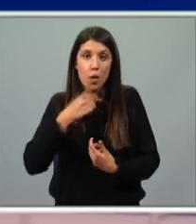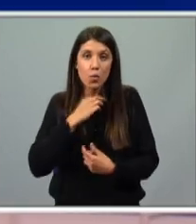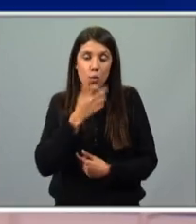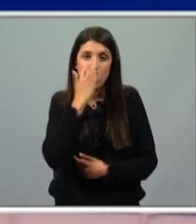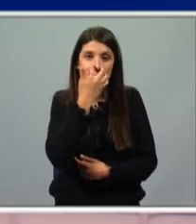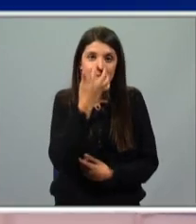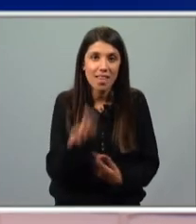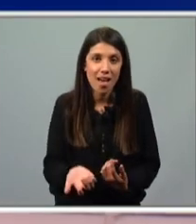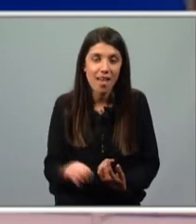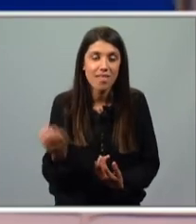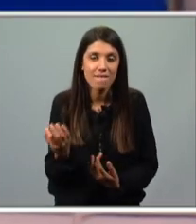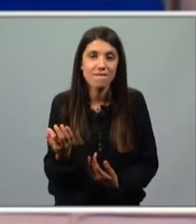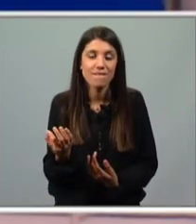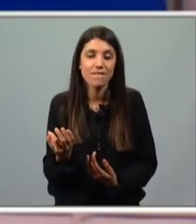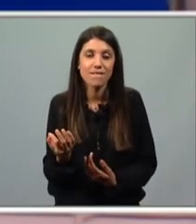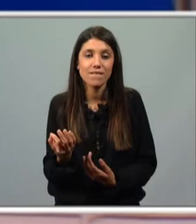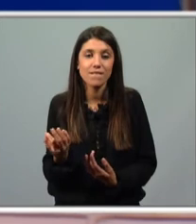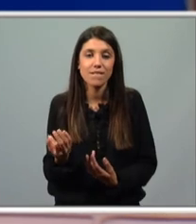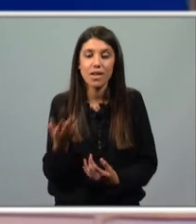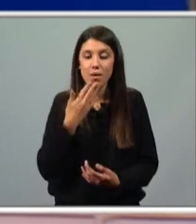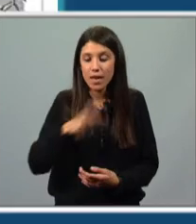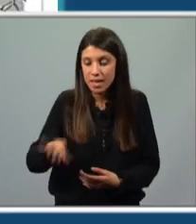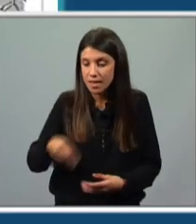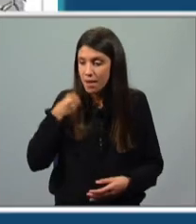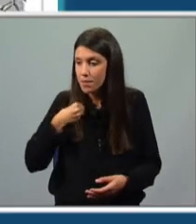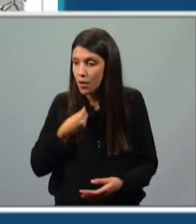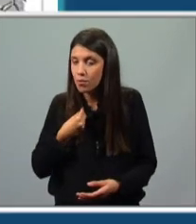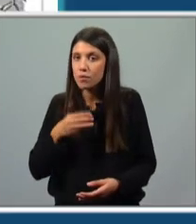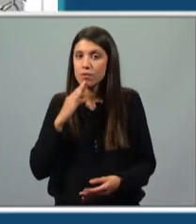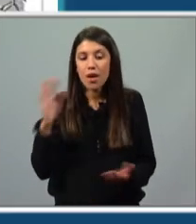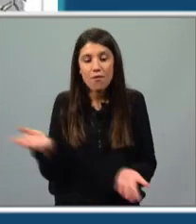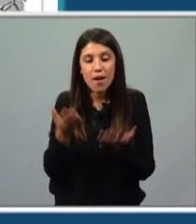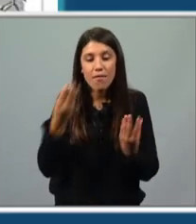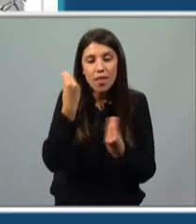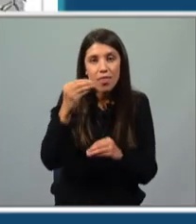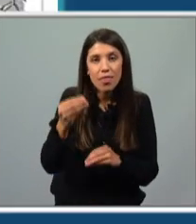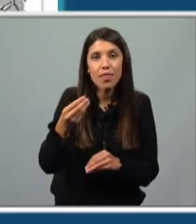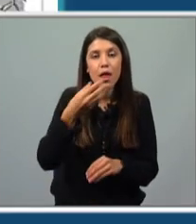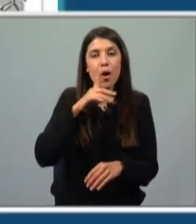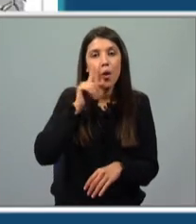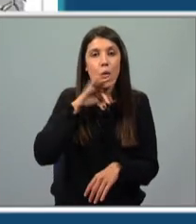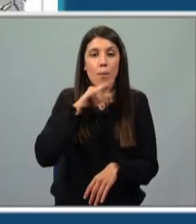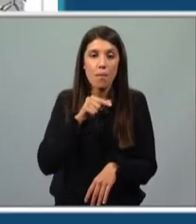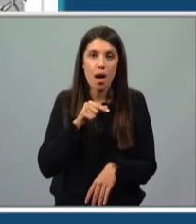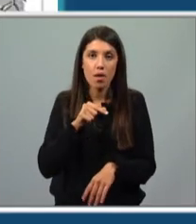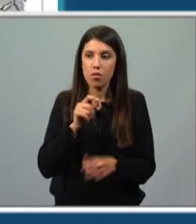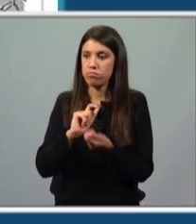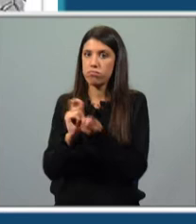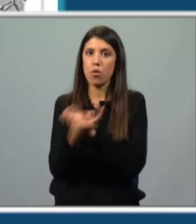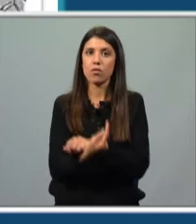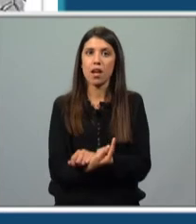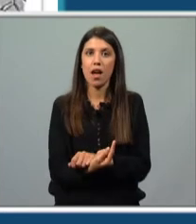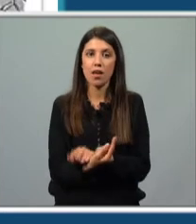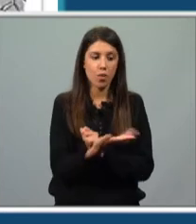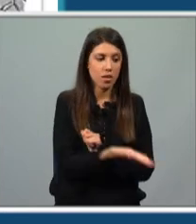elas também foram caracterizadas dessa forma. São crianças que se preocupam em entreter os pais, uma inversão do que consideramos normal, quase que parece que elas é que são